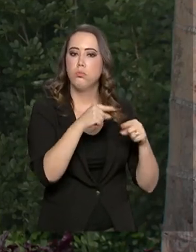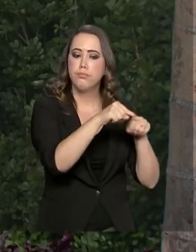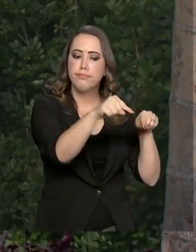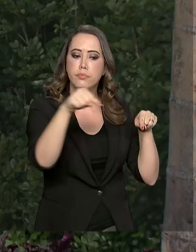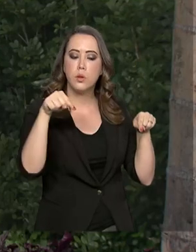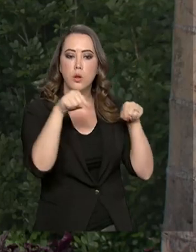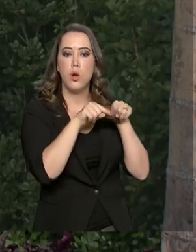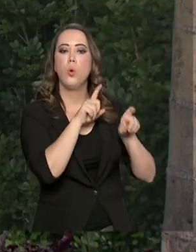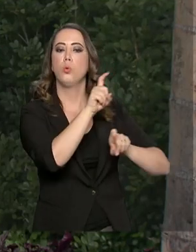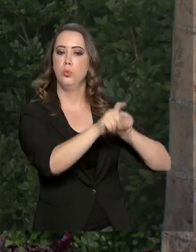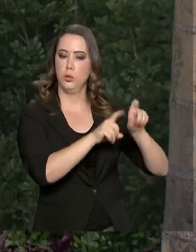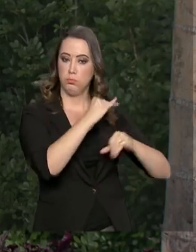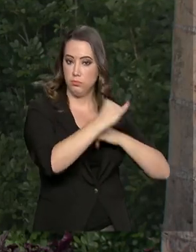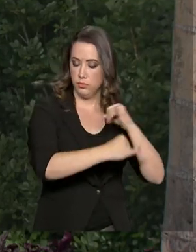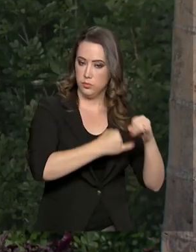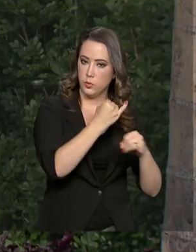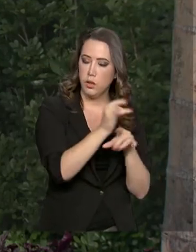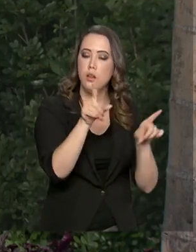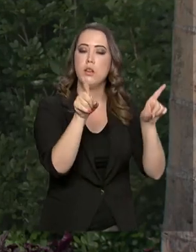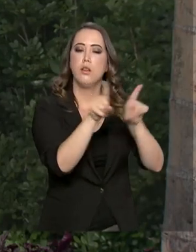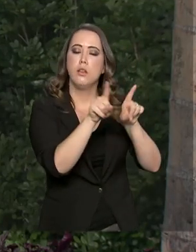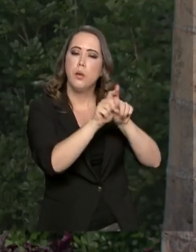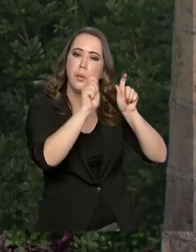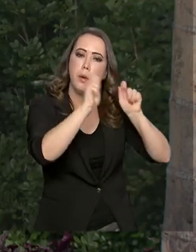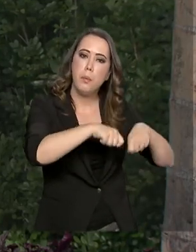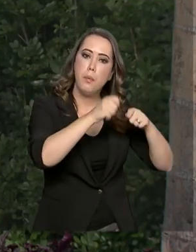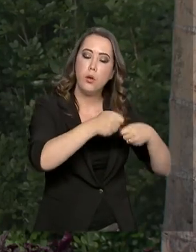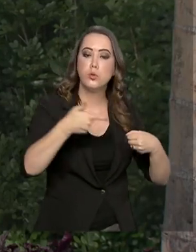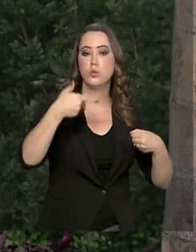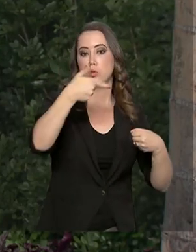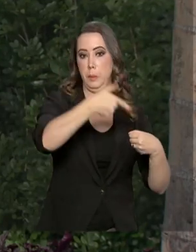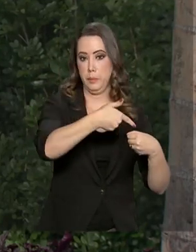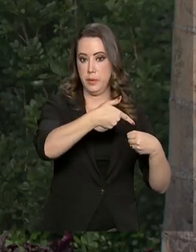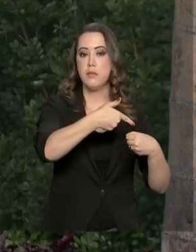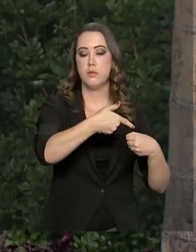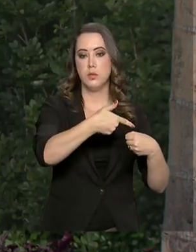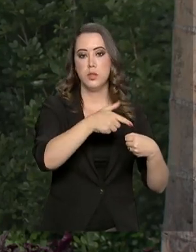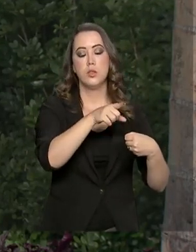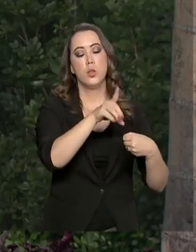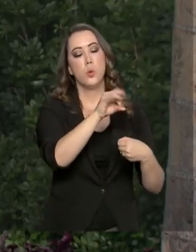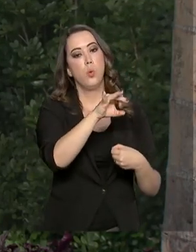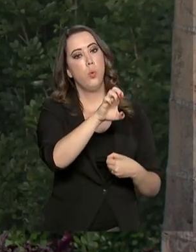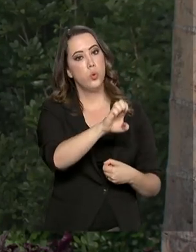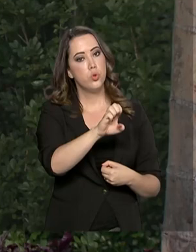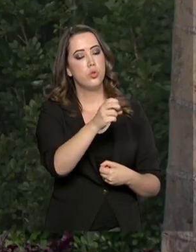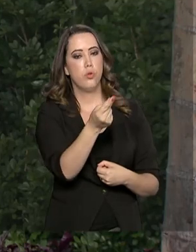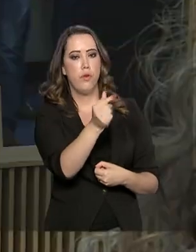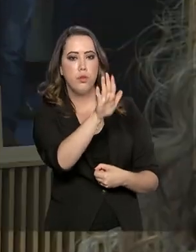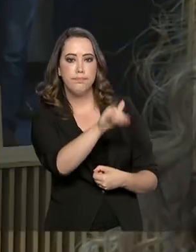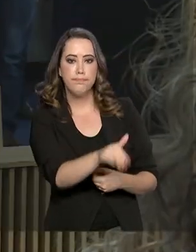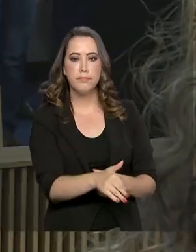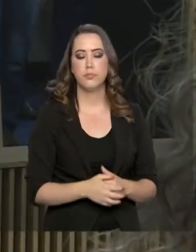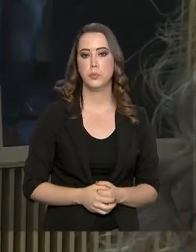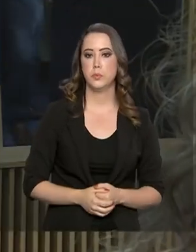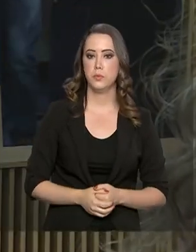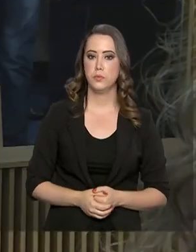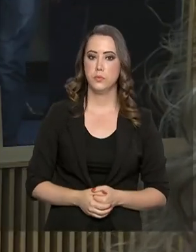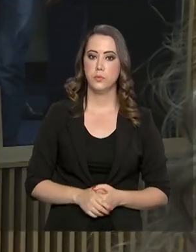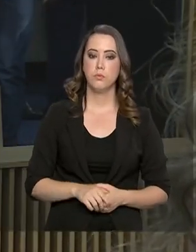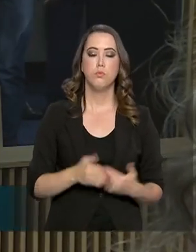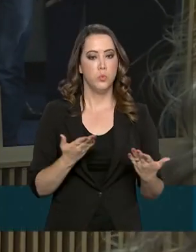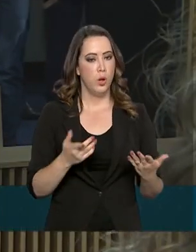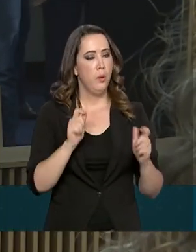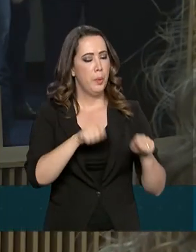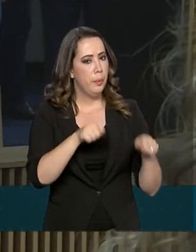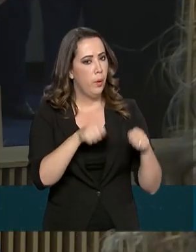computador e internet e também vão poder abastecer os caminhões com óleo diesel mais barato. Para que ele possa, durante